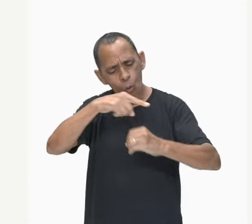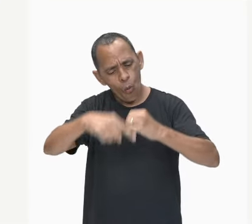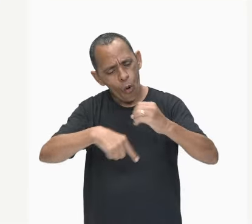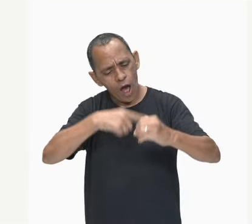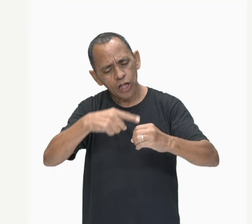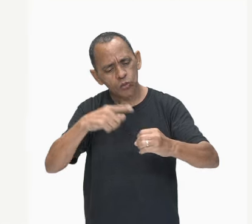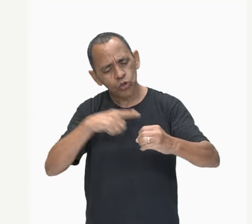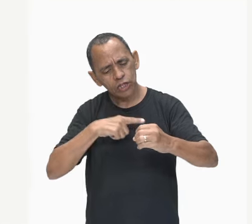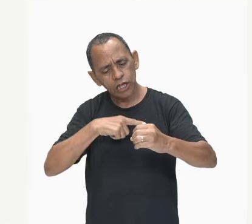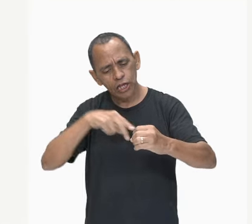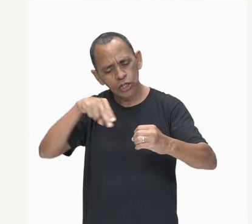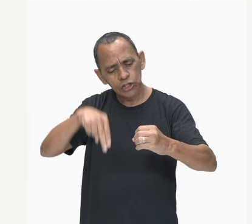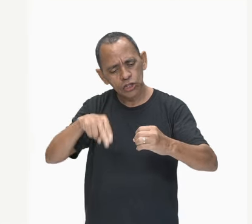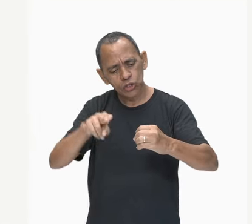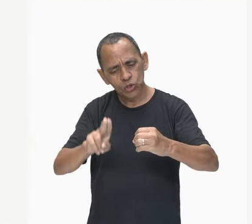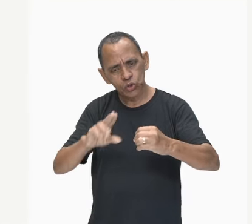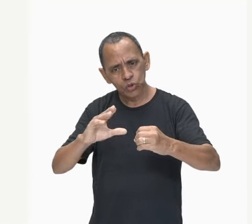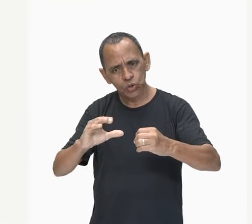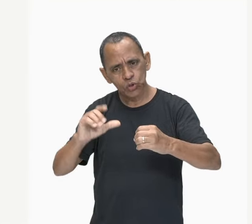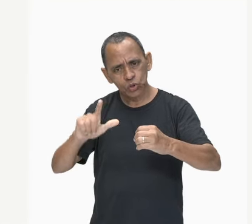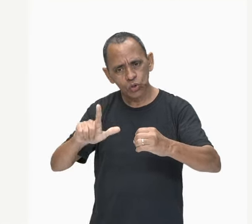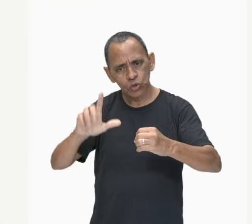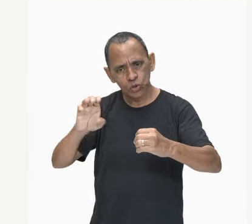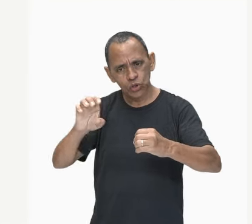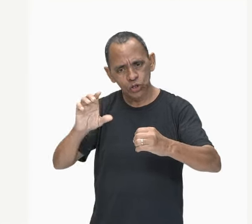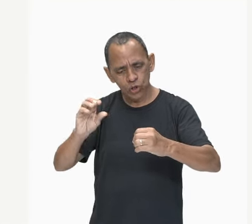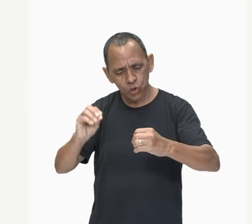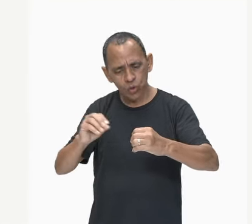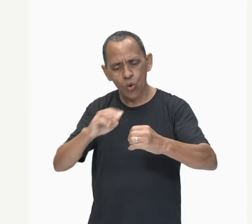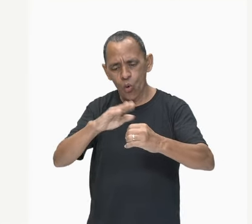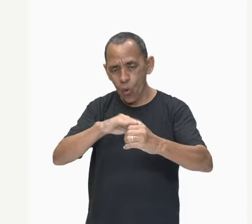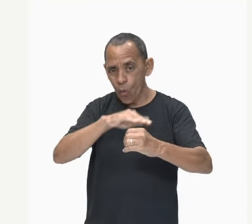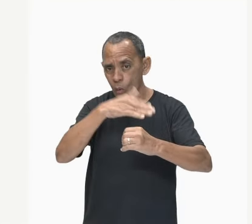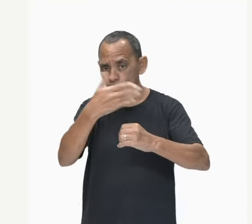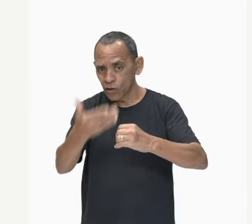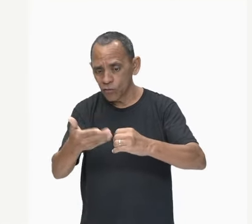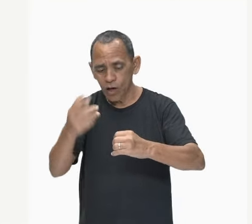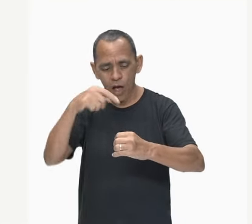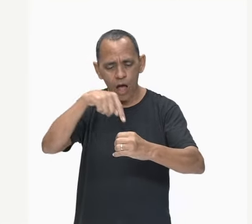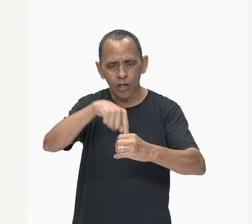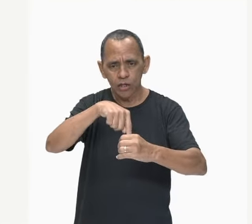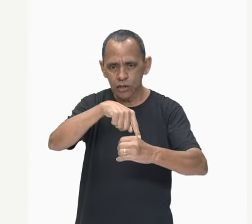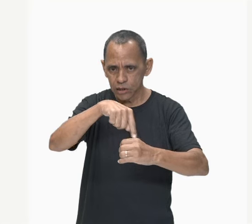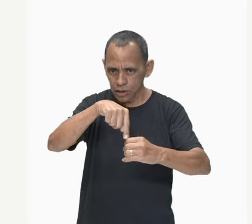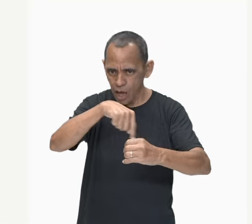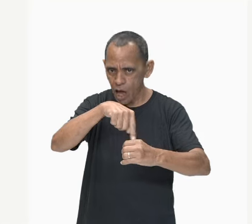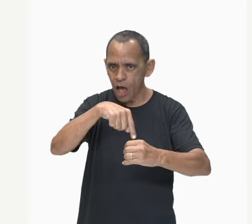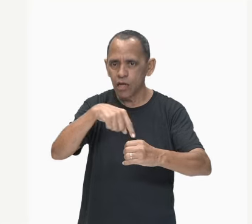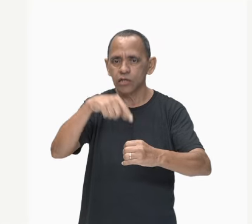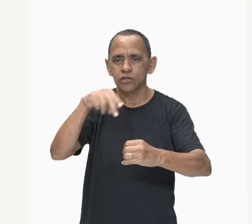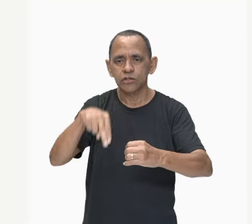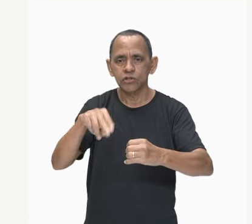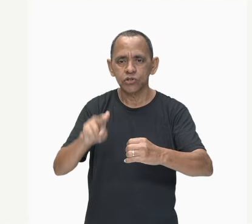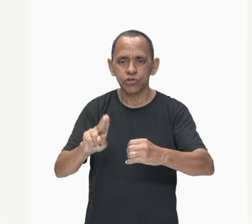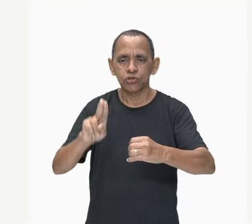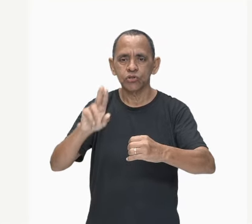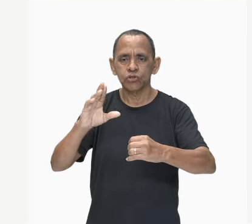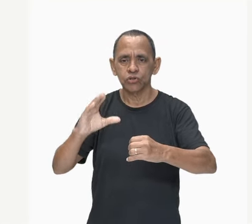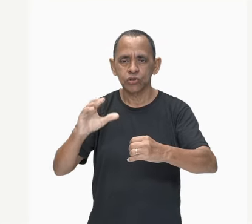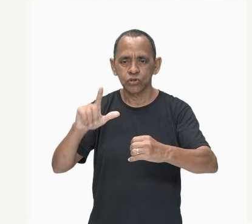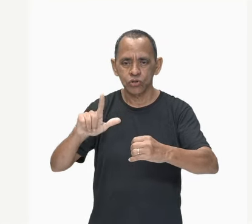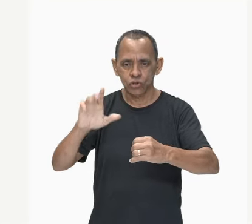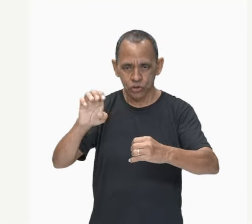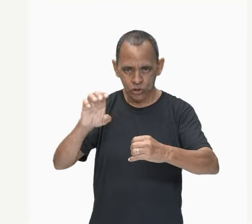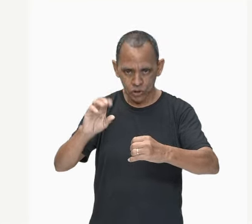núcleo e a eletrosfera. Claro que na física, nós vamos trabalhar com os elétrons.